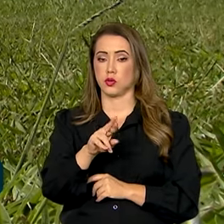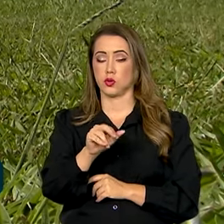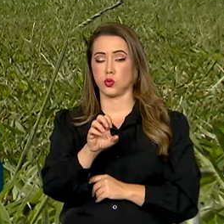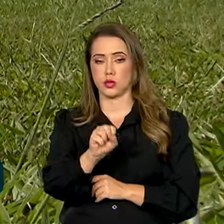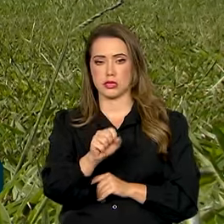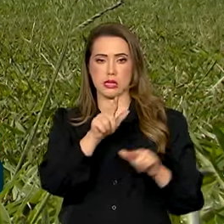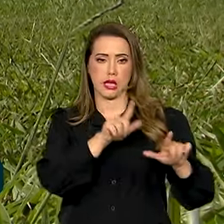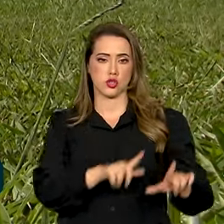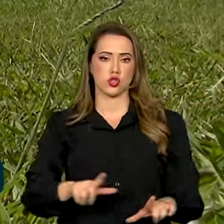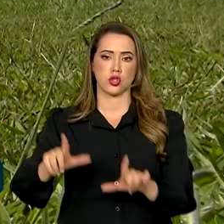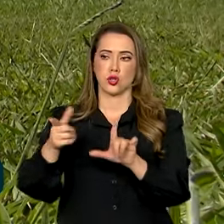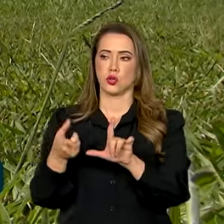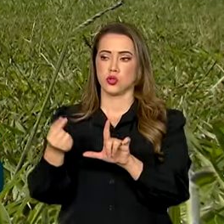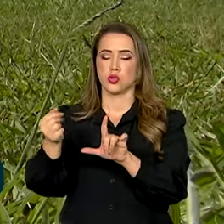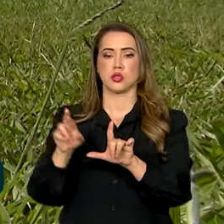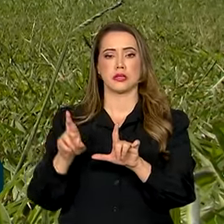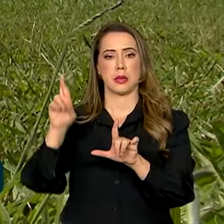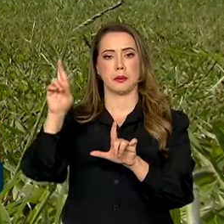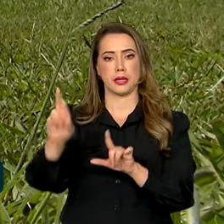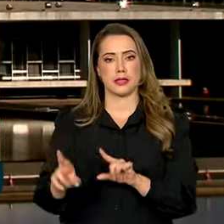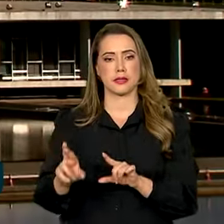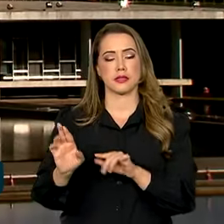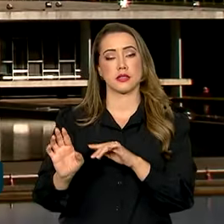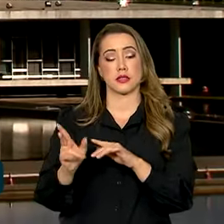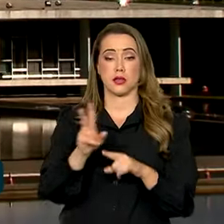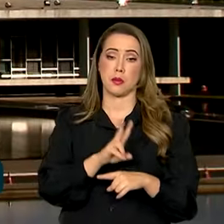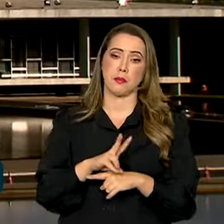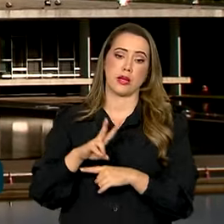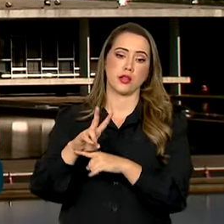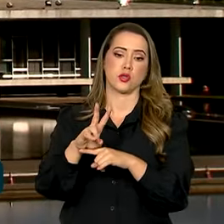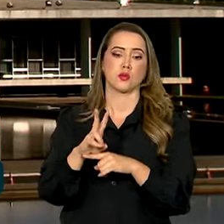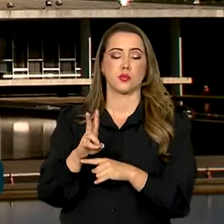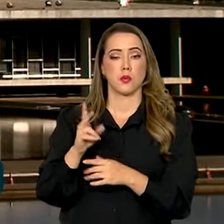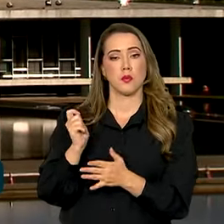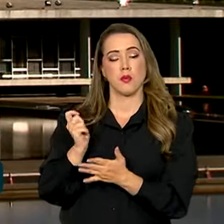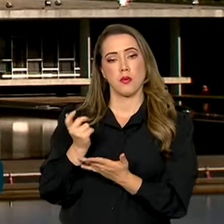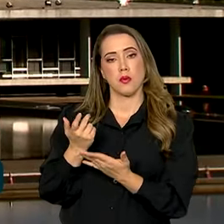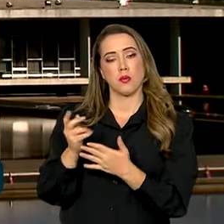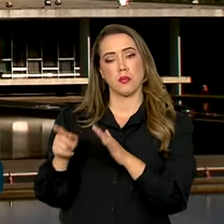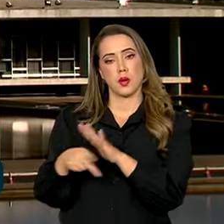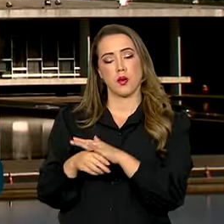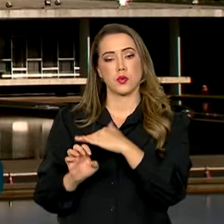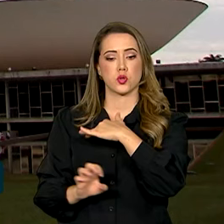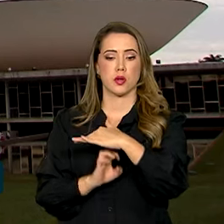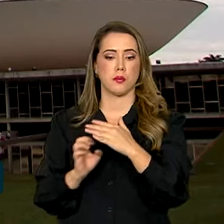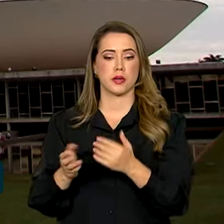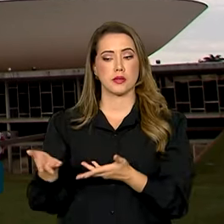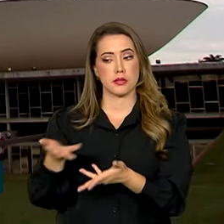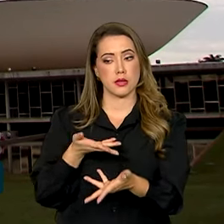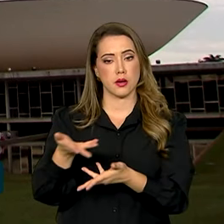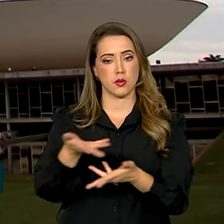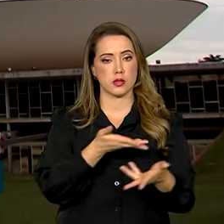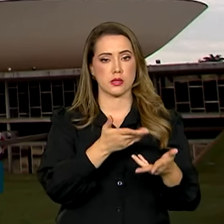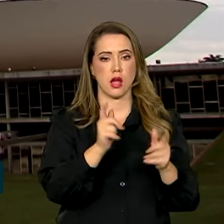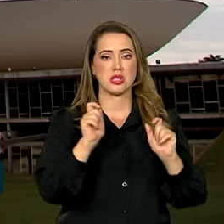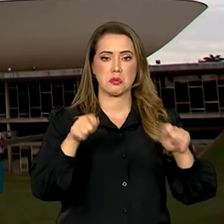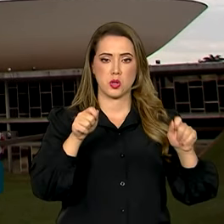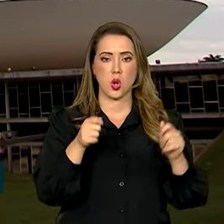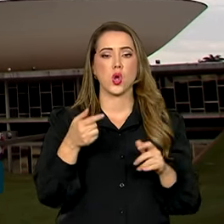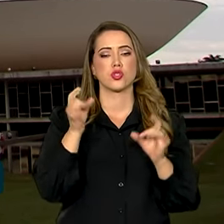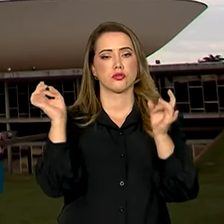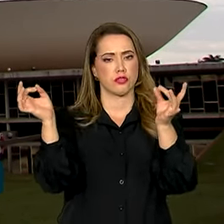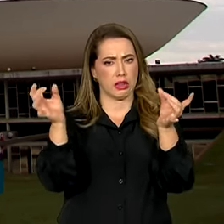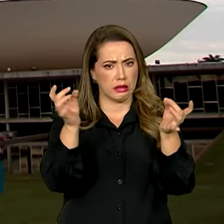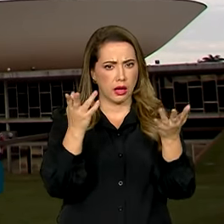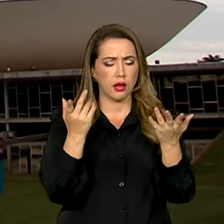títulos de crédito representativos de empréstimos emitidos por empresas, negociáveis no mercado e